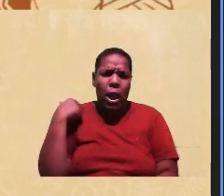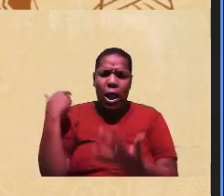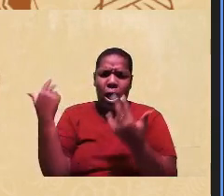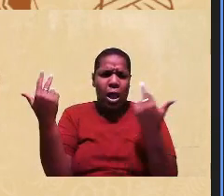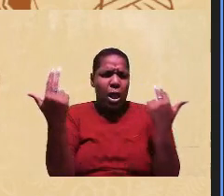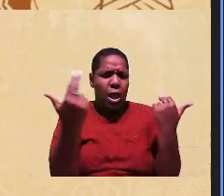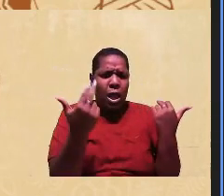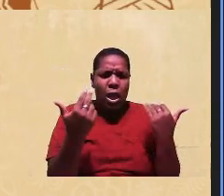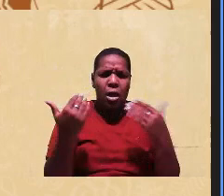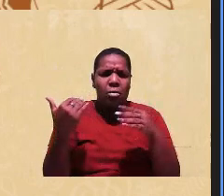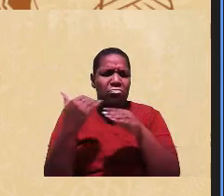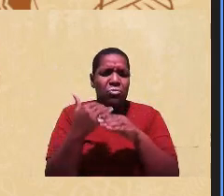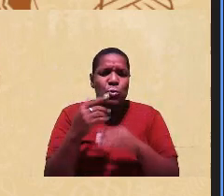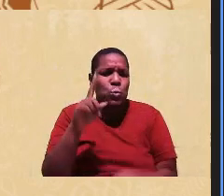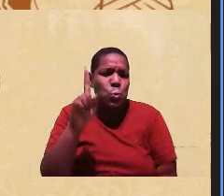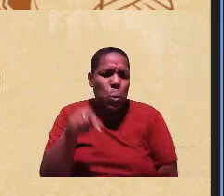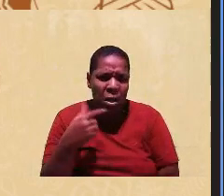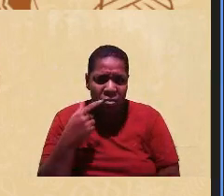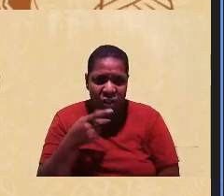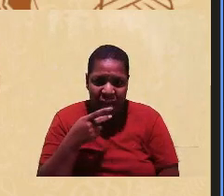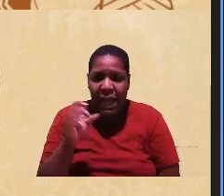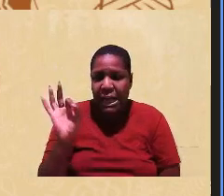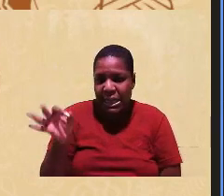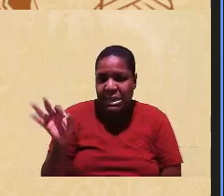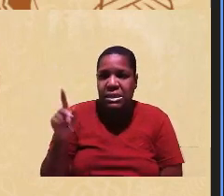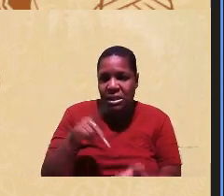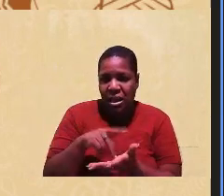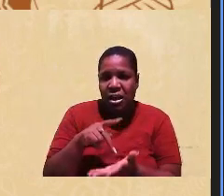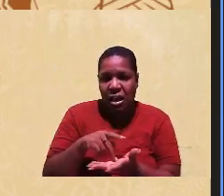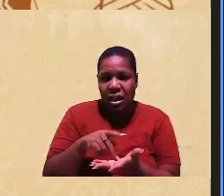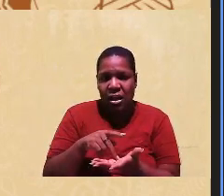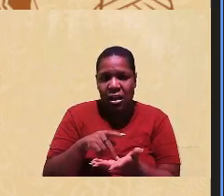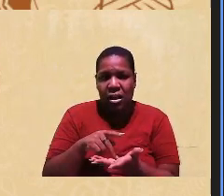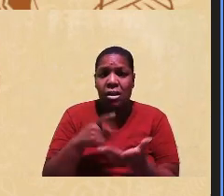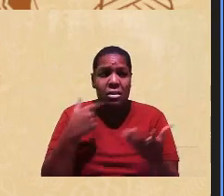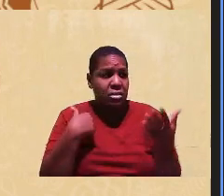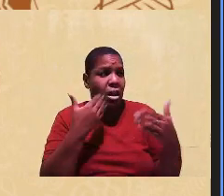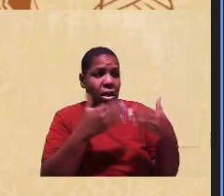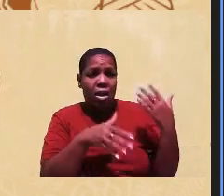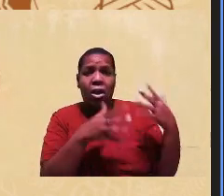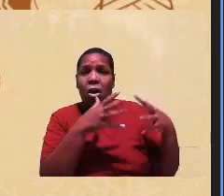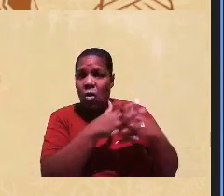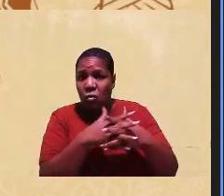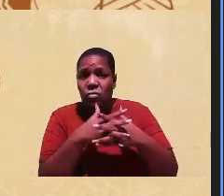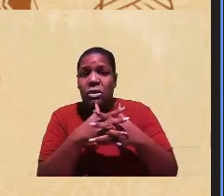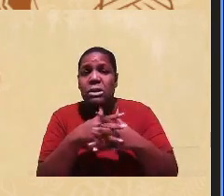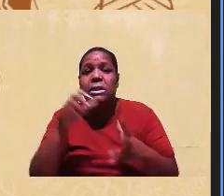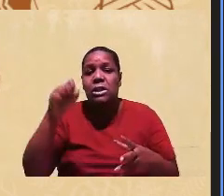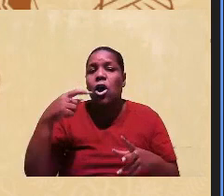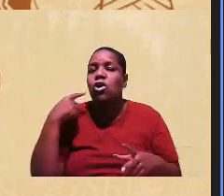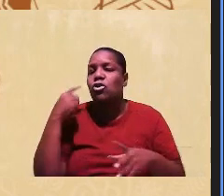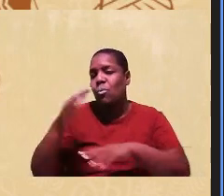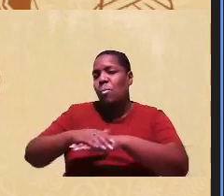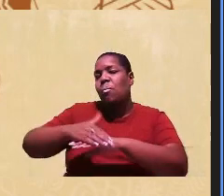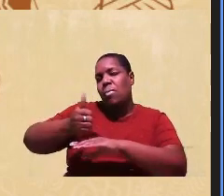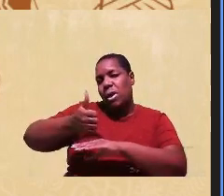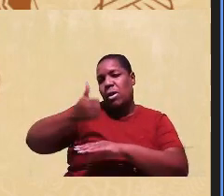são, gente, eu vou dizer que são, não são, que tem congruência, tem, mas nós estamos aperfeiçoando